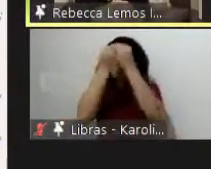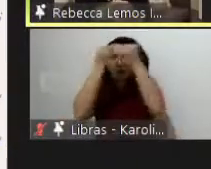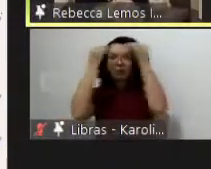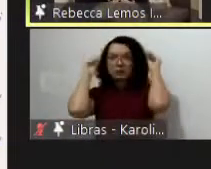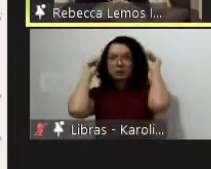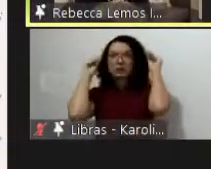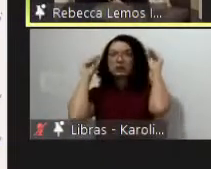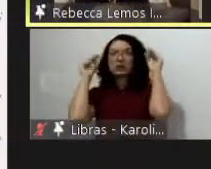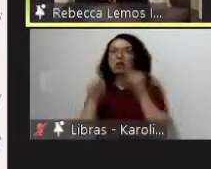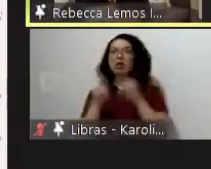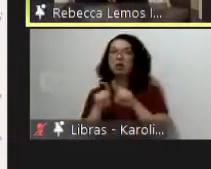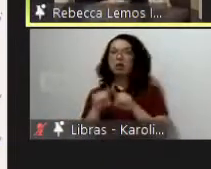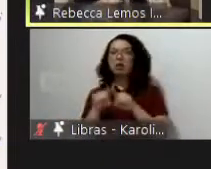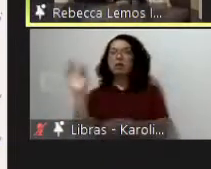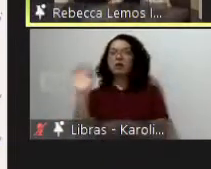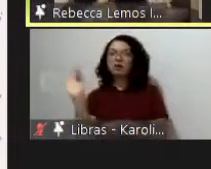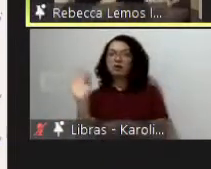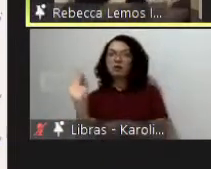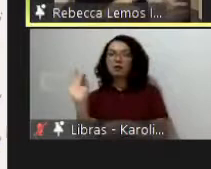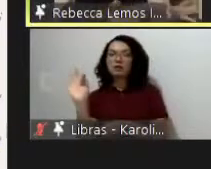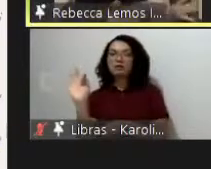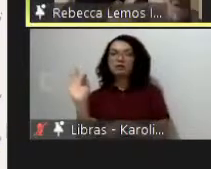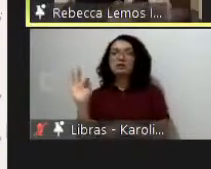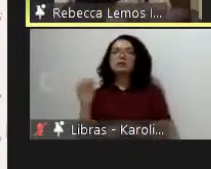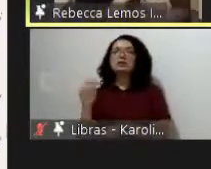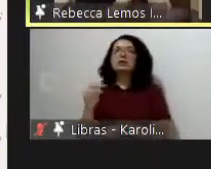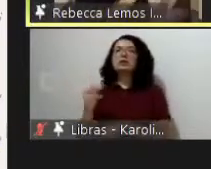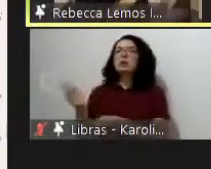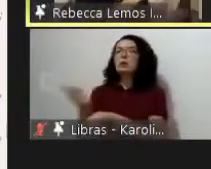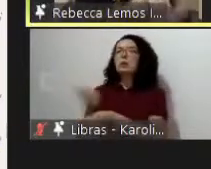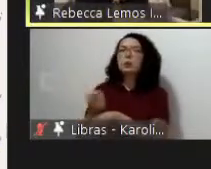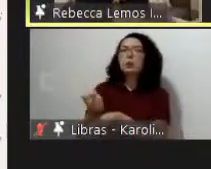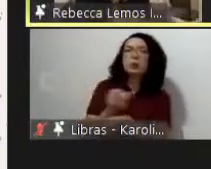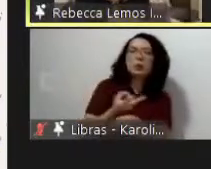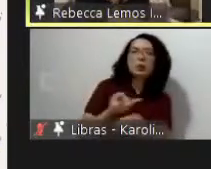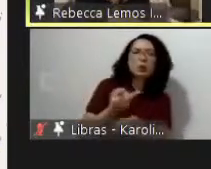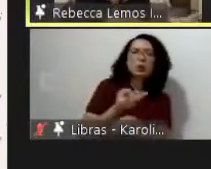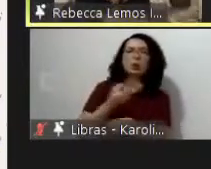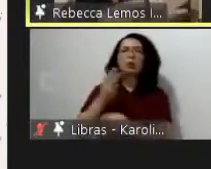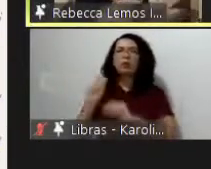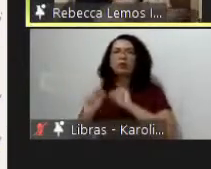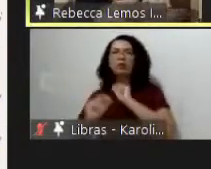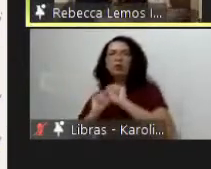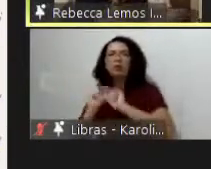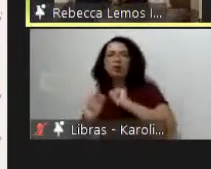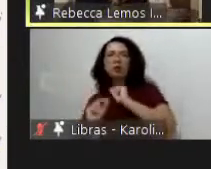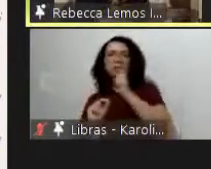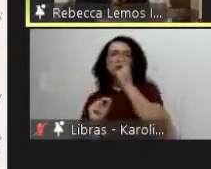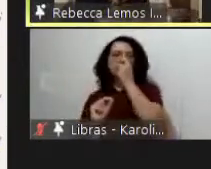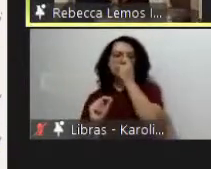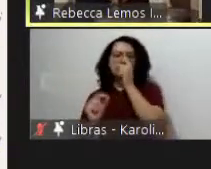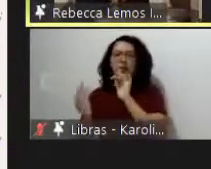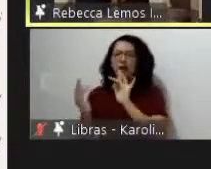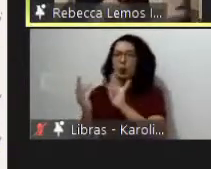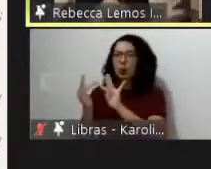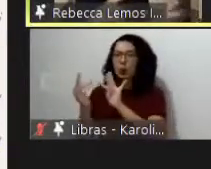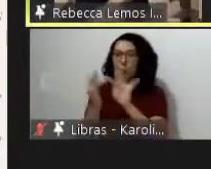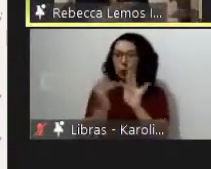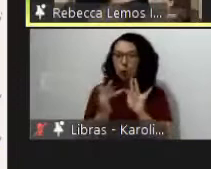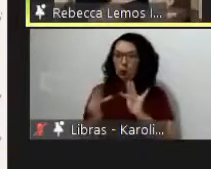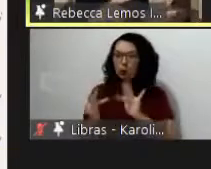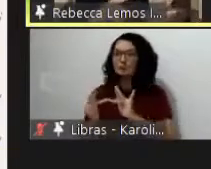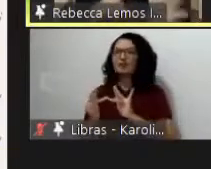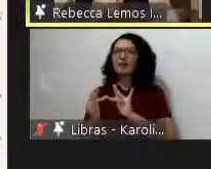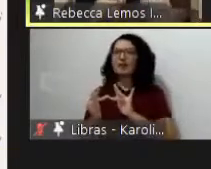europeus e norte-americanos que trabalhavam a região que tinham projetos sobre a região para dialogar conosco e nós